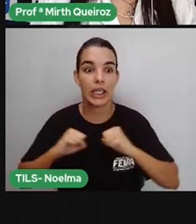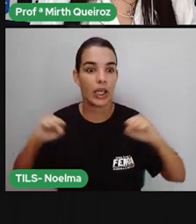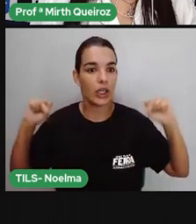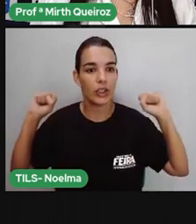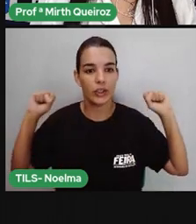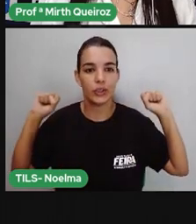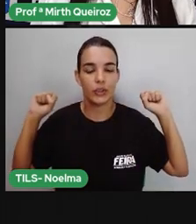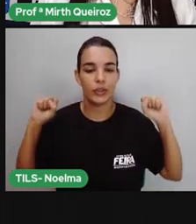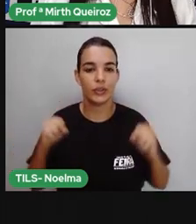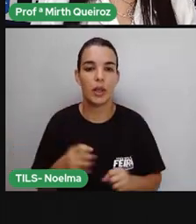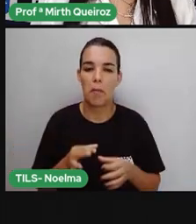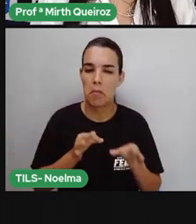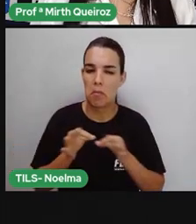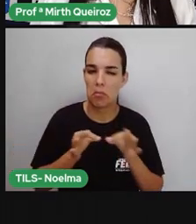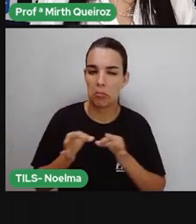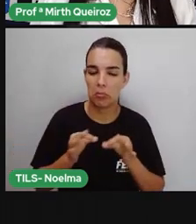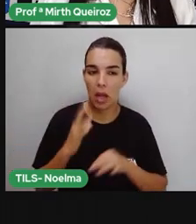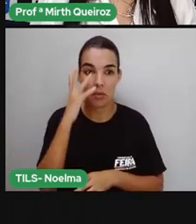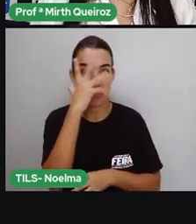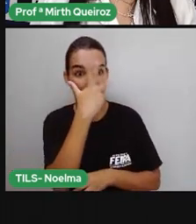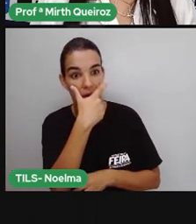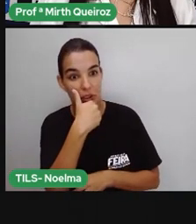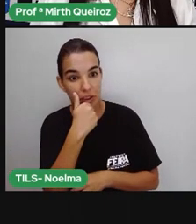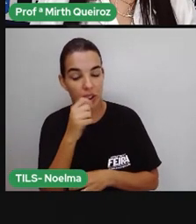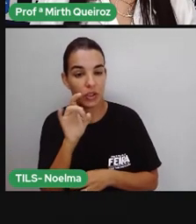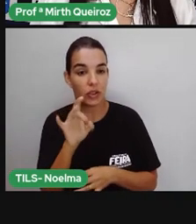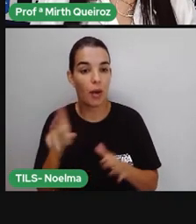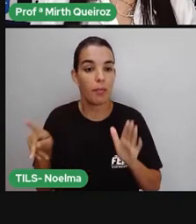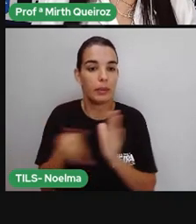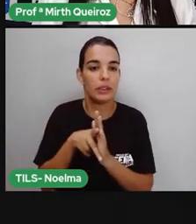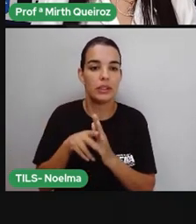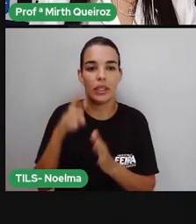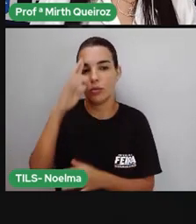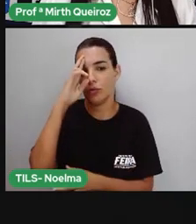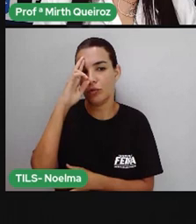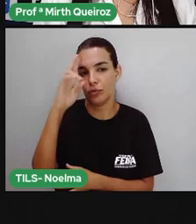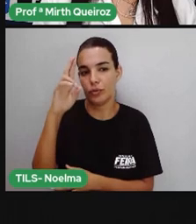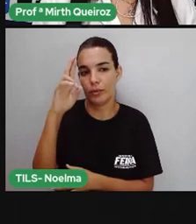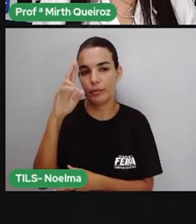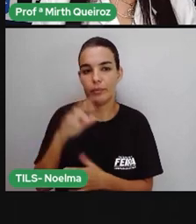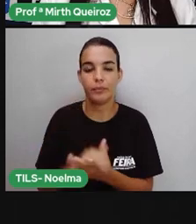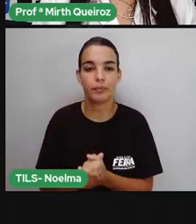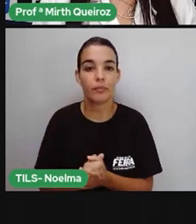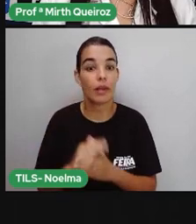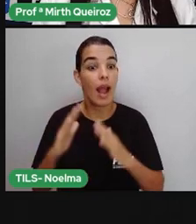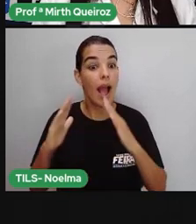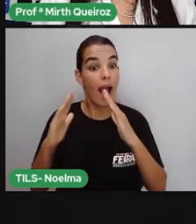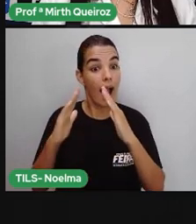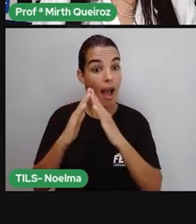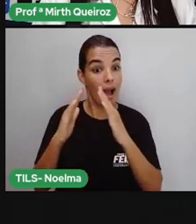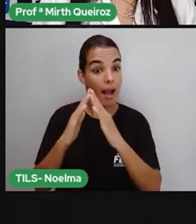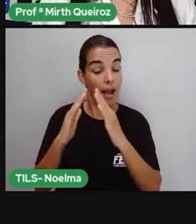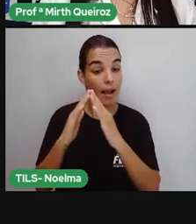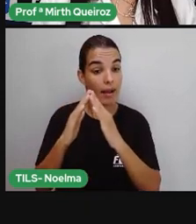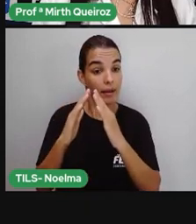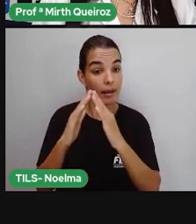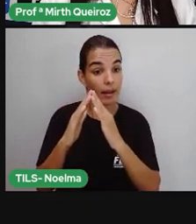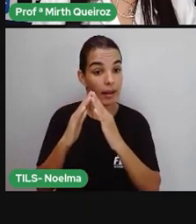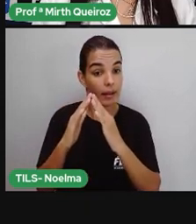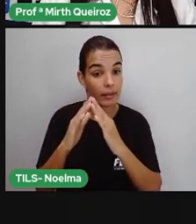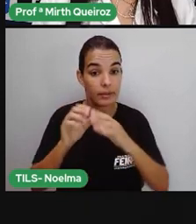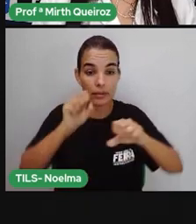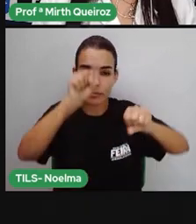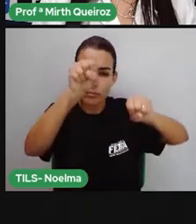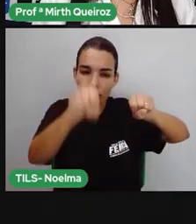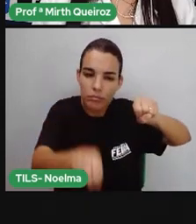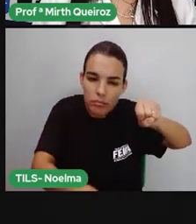grande, né? Bem organizada, onde viviam os senhores de engenho. A casa de engenho abrigava todas